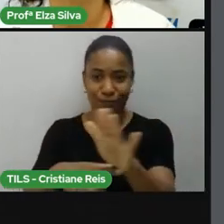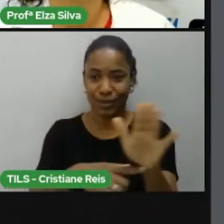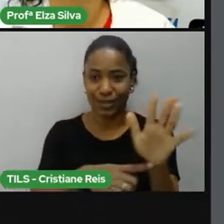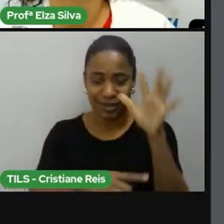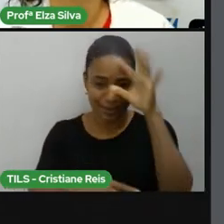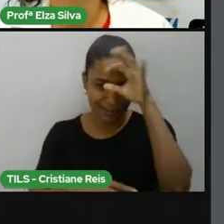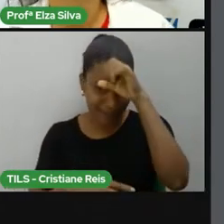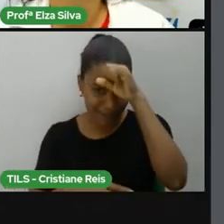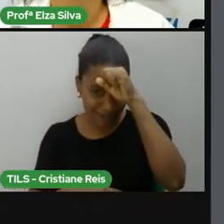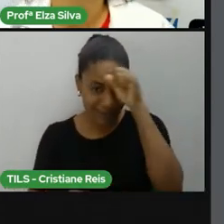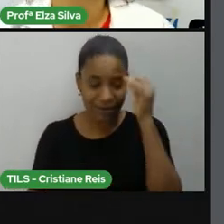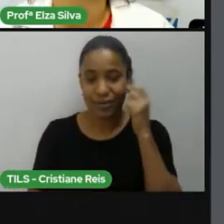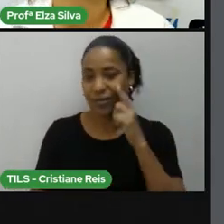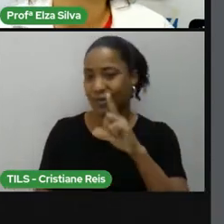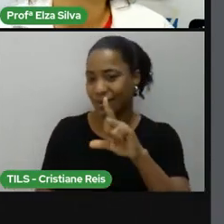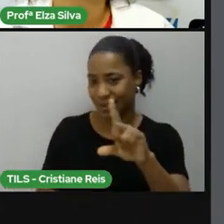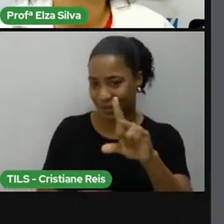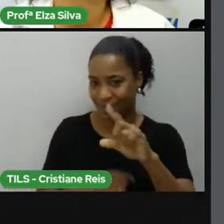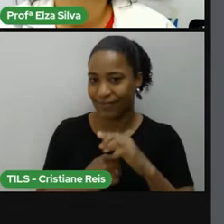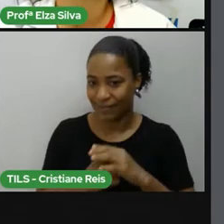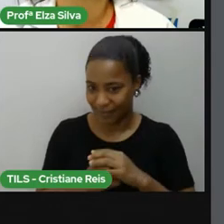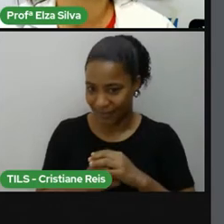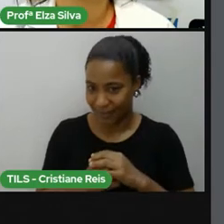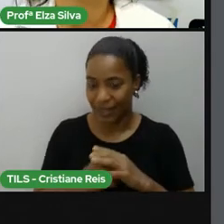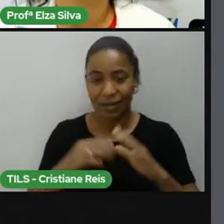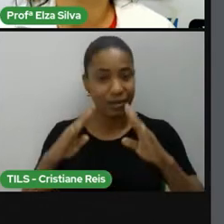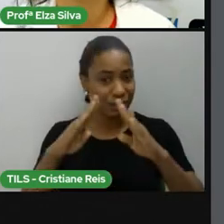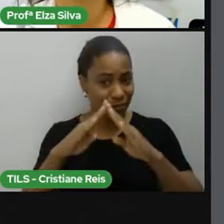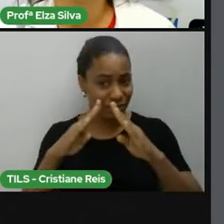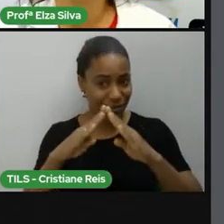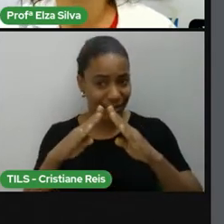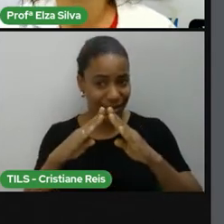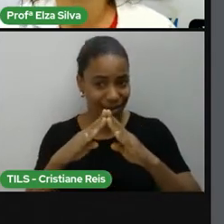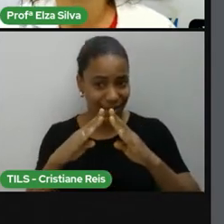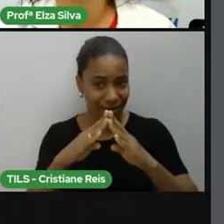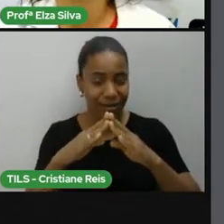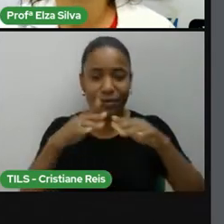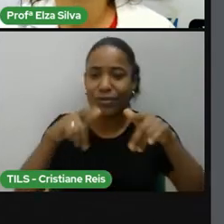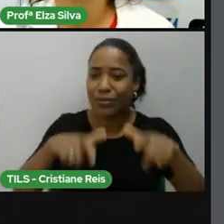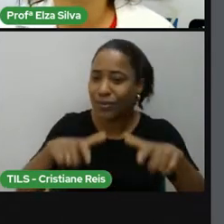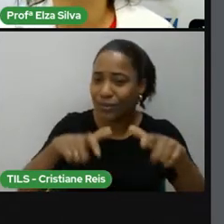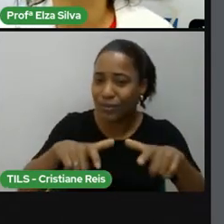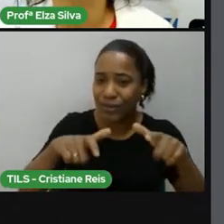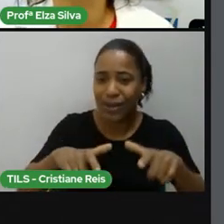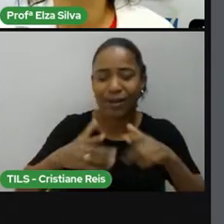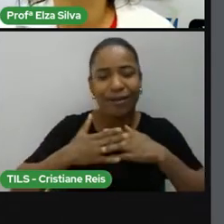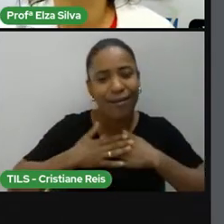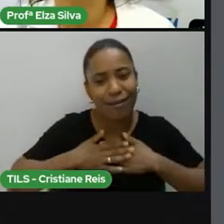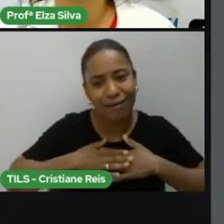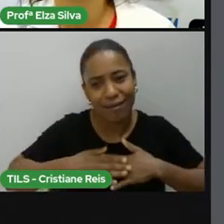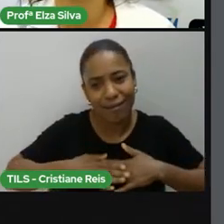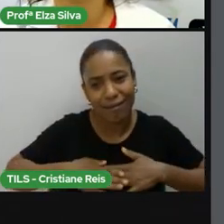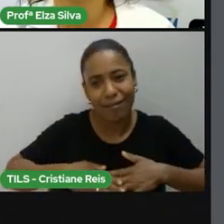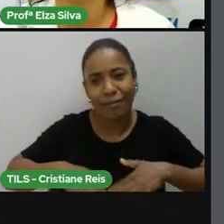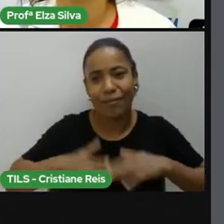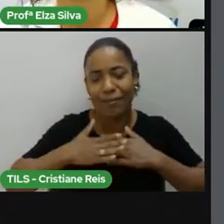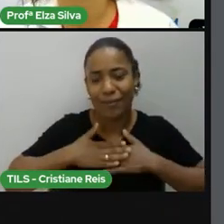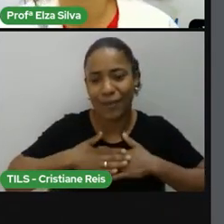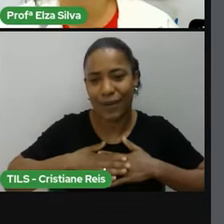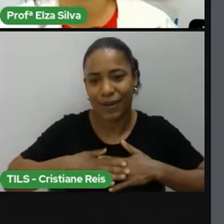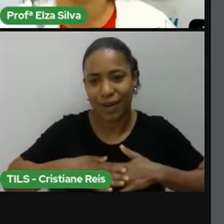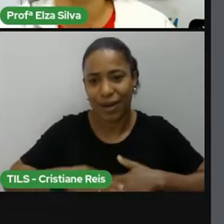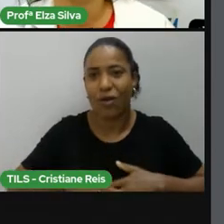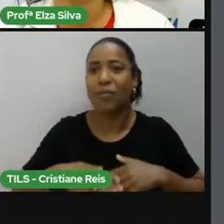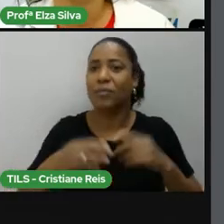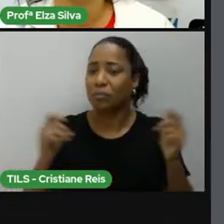lugar, busque na sua casa um local que você ache que pode ser tranquilo para que você possa se